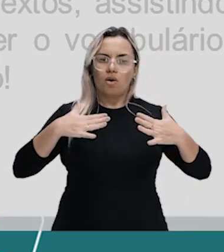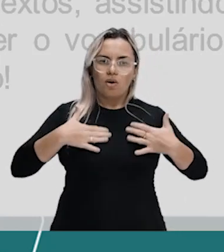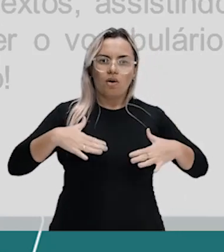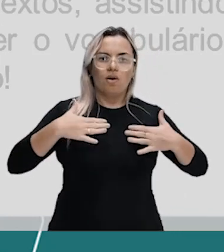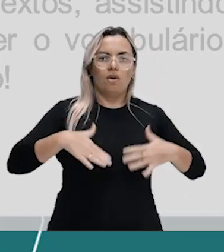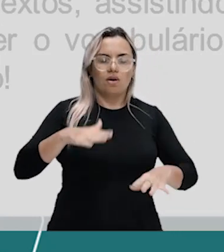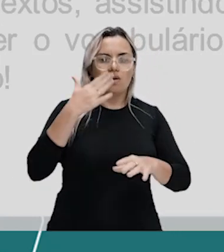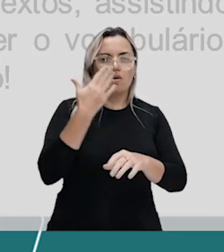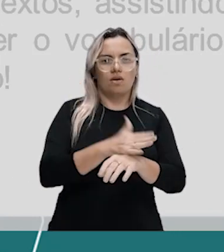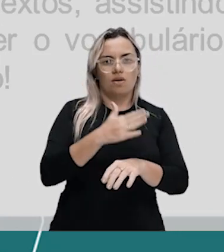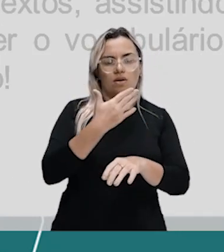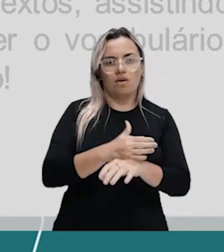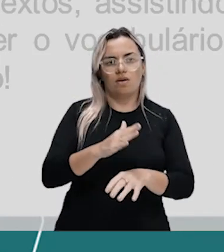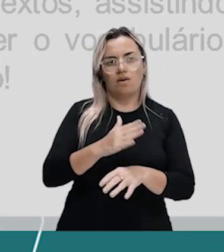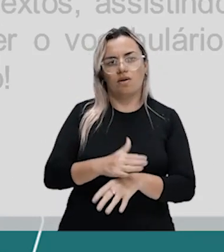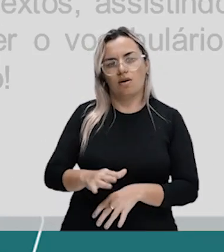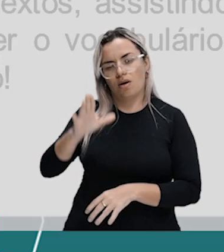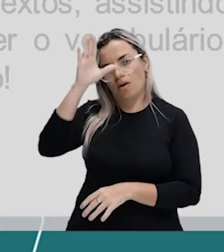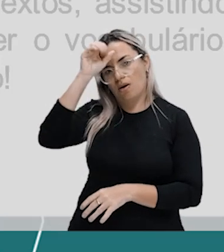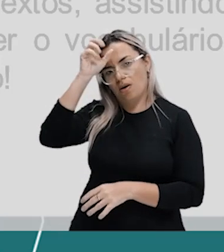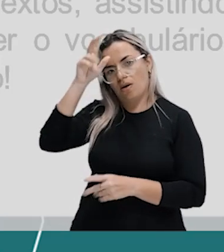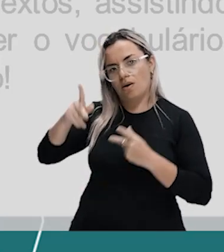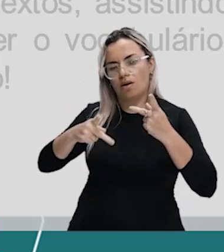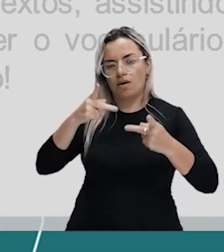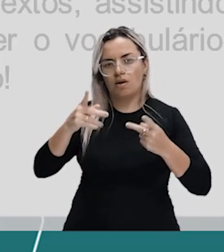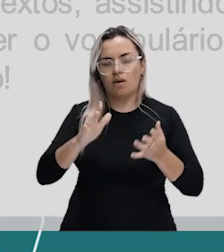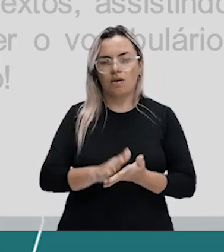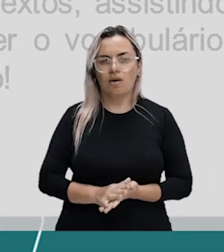E aprender a falar. Crie frases a partir dessas expressões.